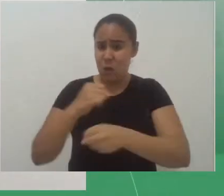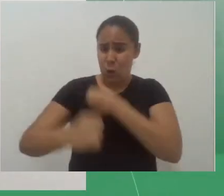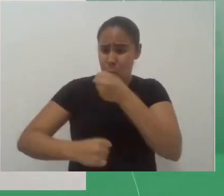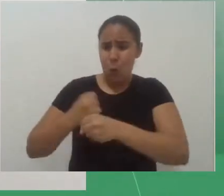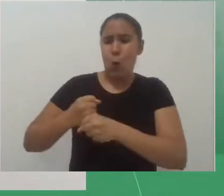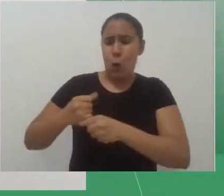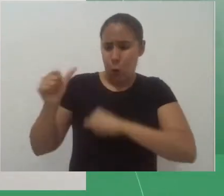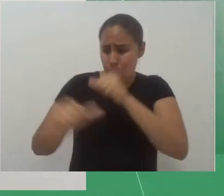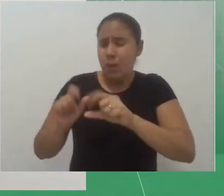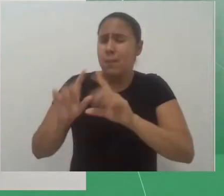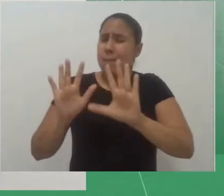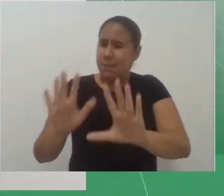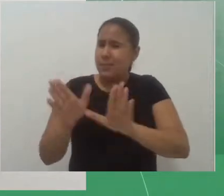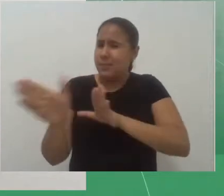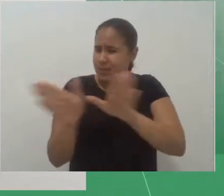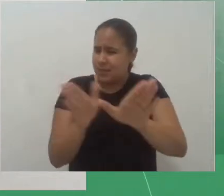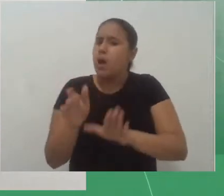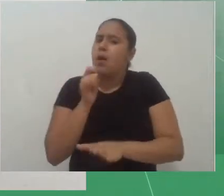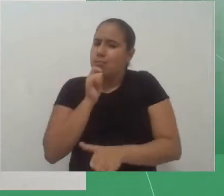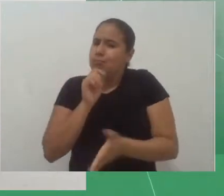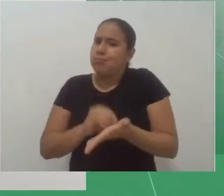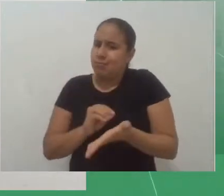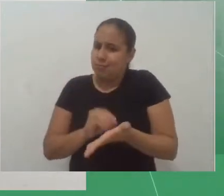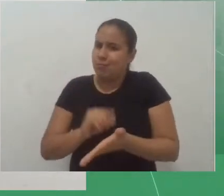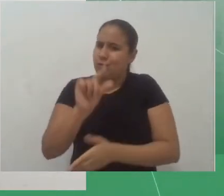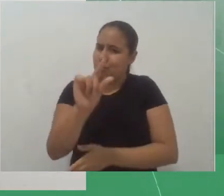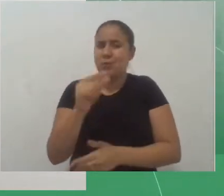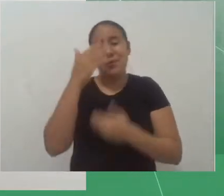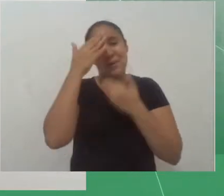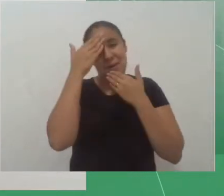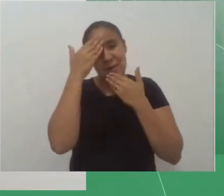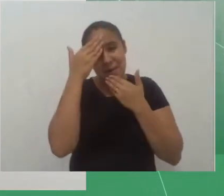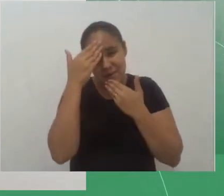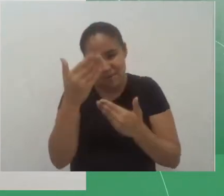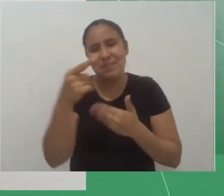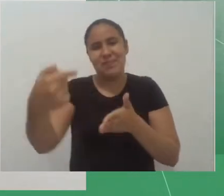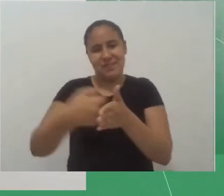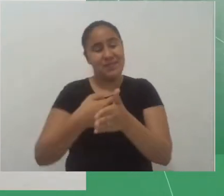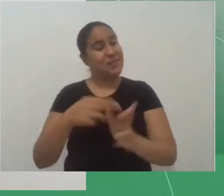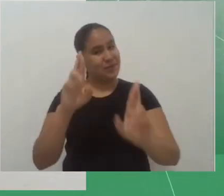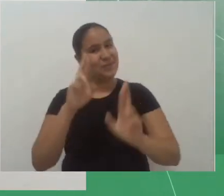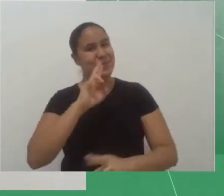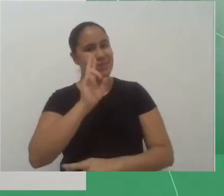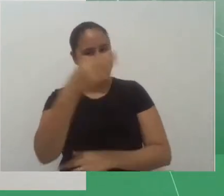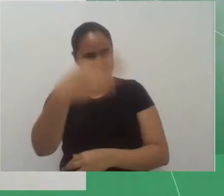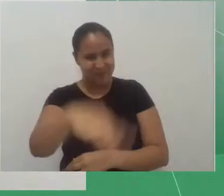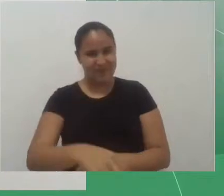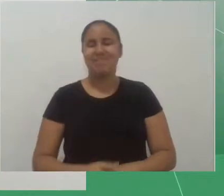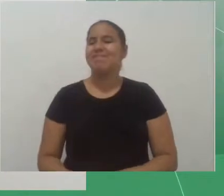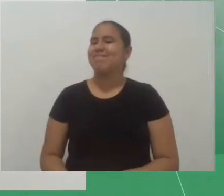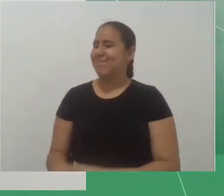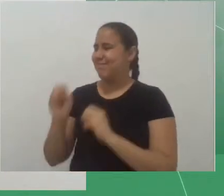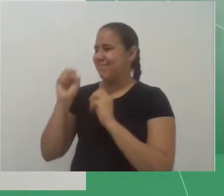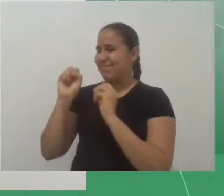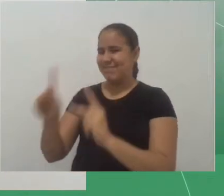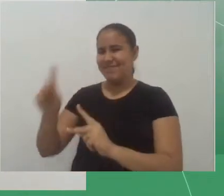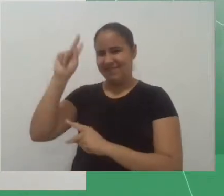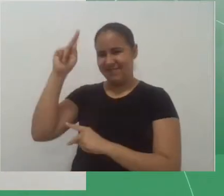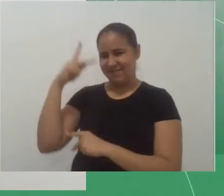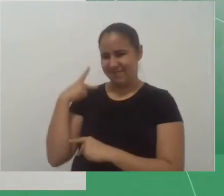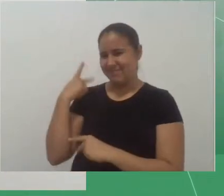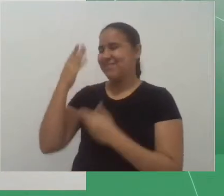pertinente eu agradeço a pergunta e espero ter respondido ok Carol obrigada